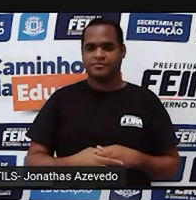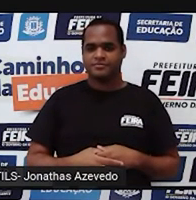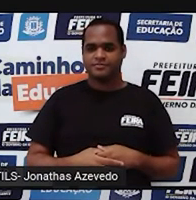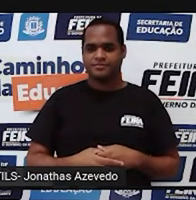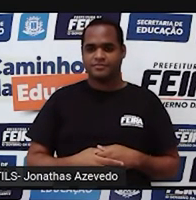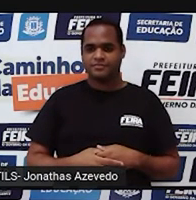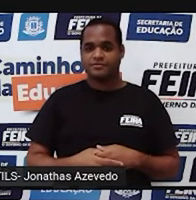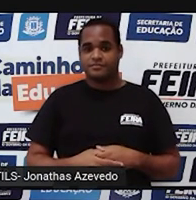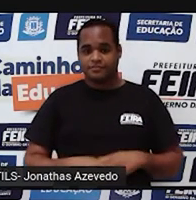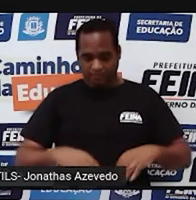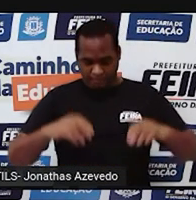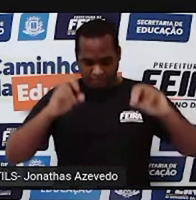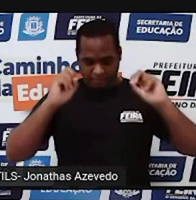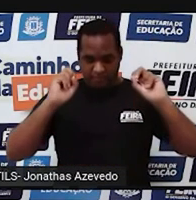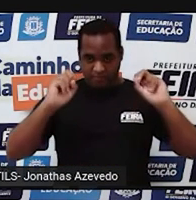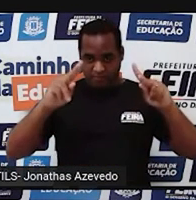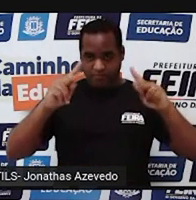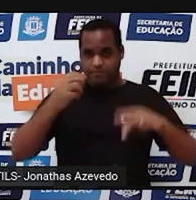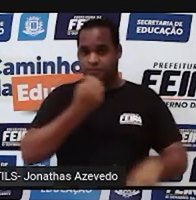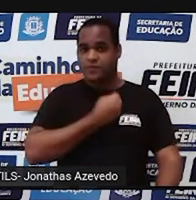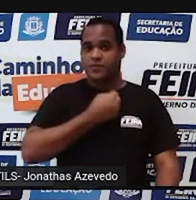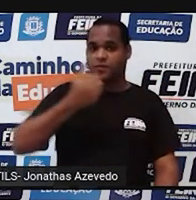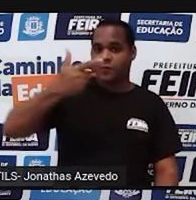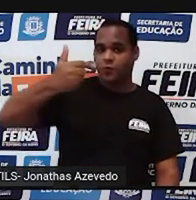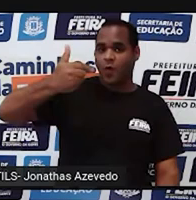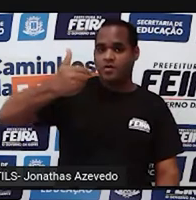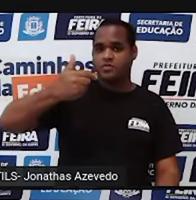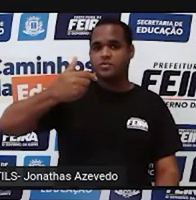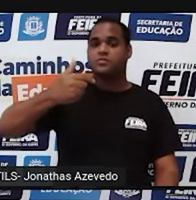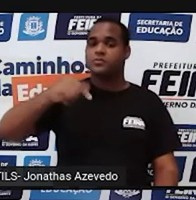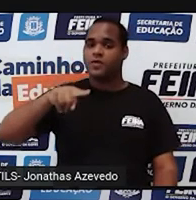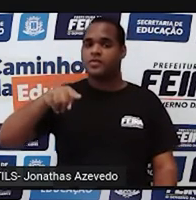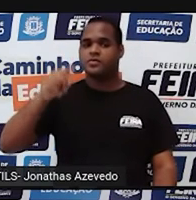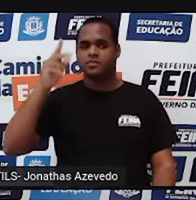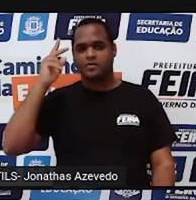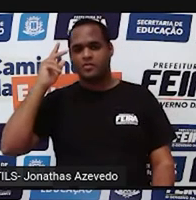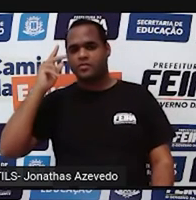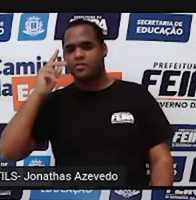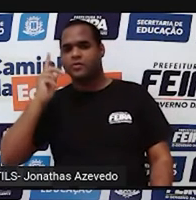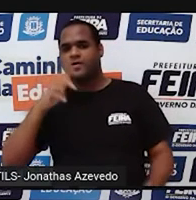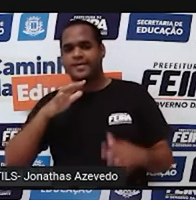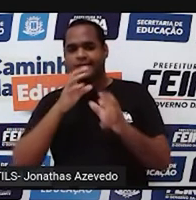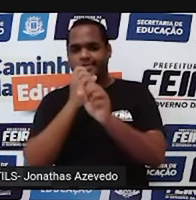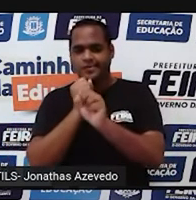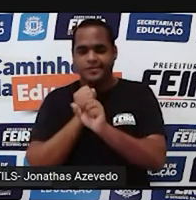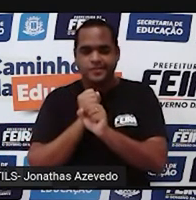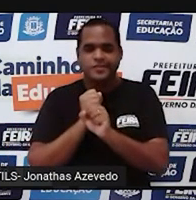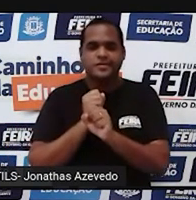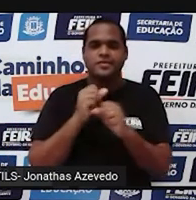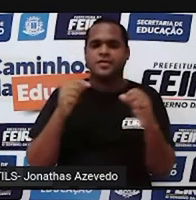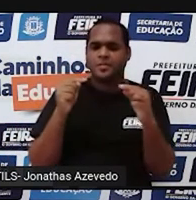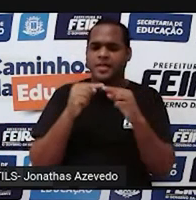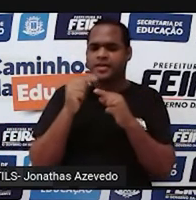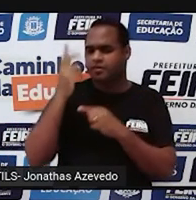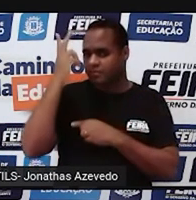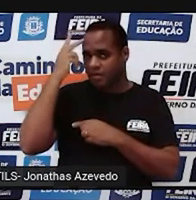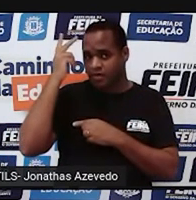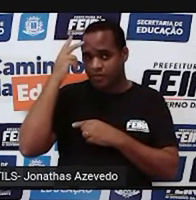Pronto. Olha só, o número 12 a gente usa pra contar. Se a gente usa pra contar, é natural.